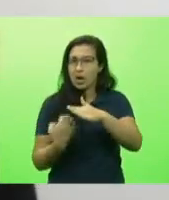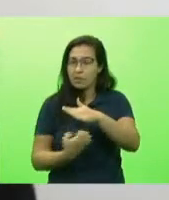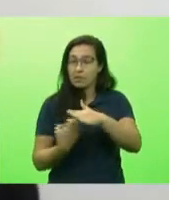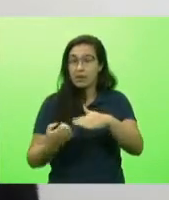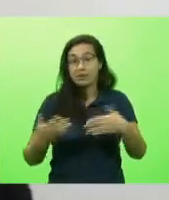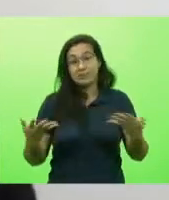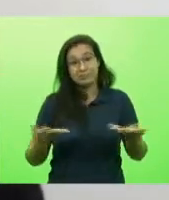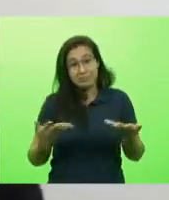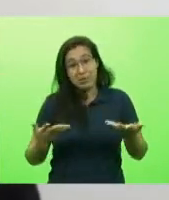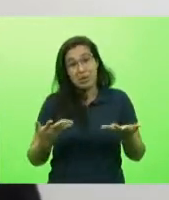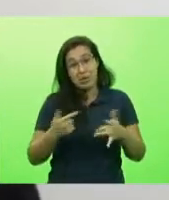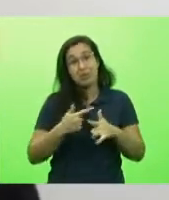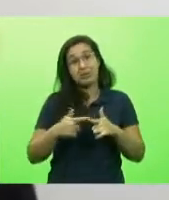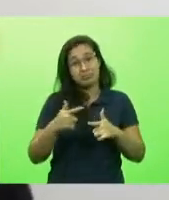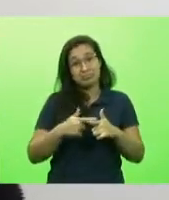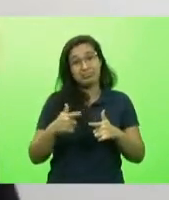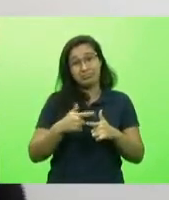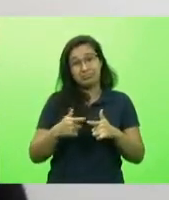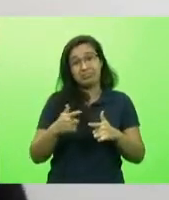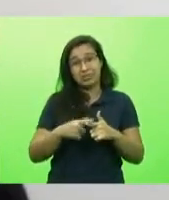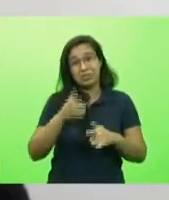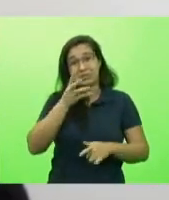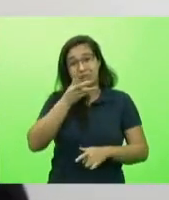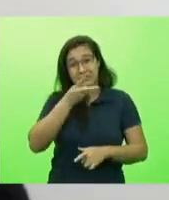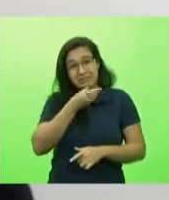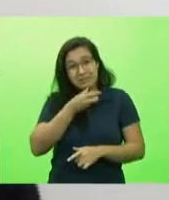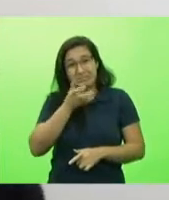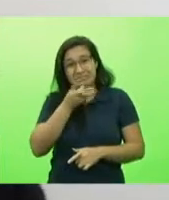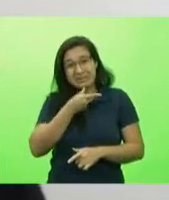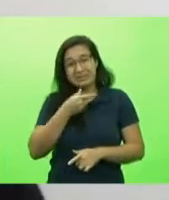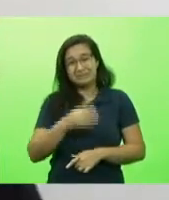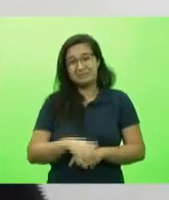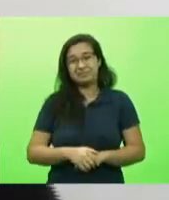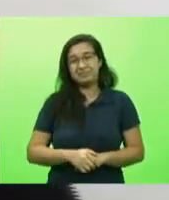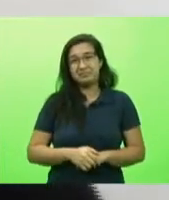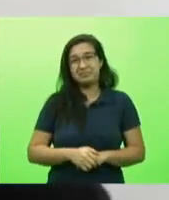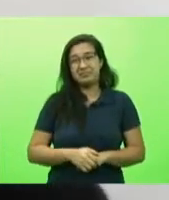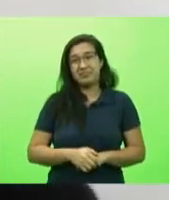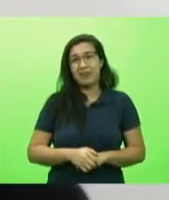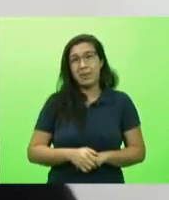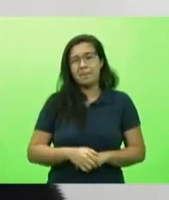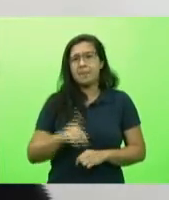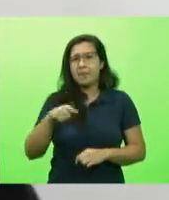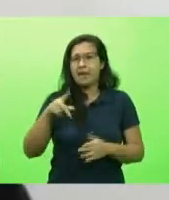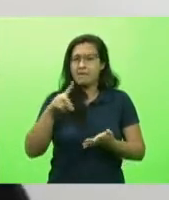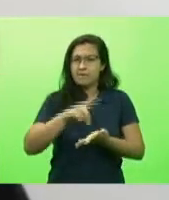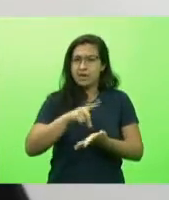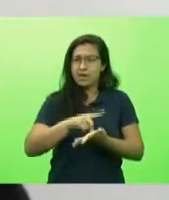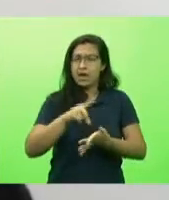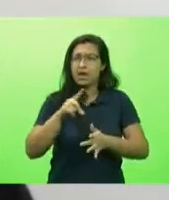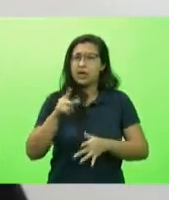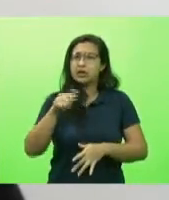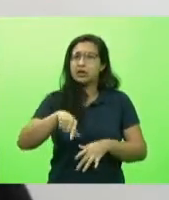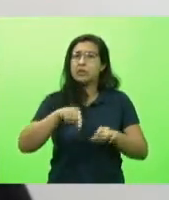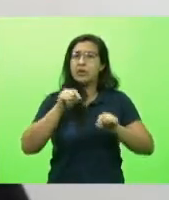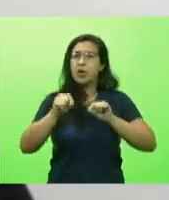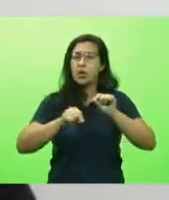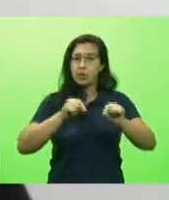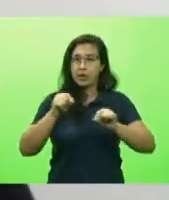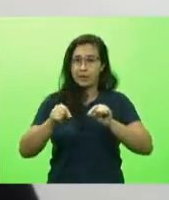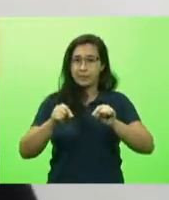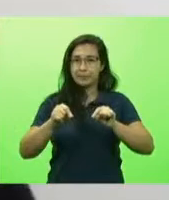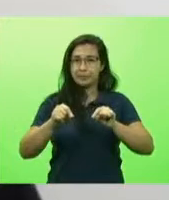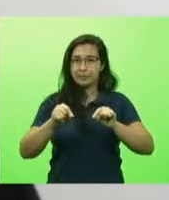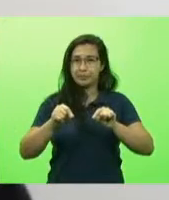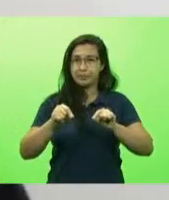penamos recebendo aí essas doses a conta gordos agora é verdade também secretário de que lá na